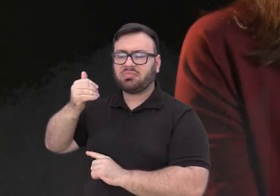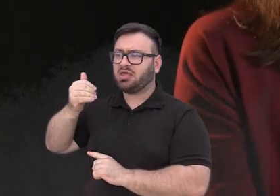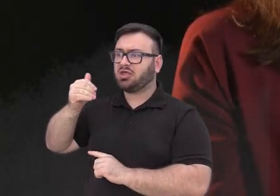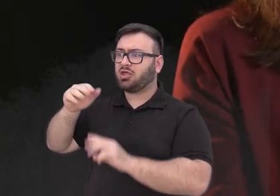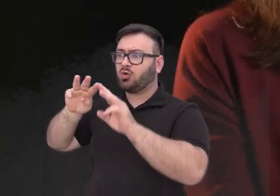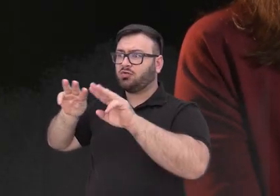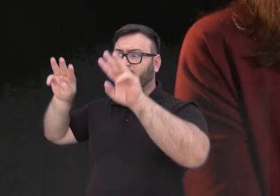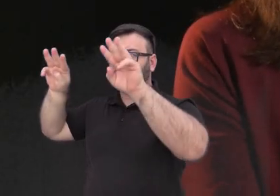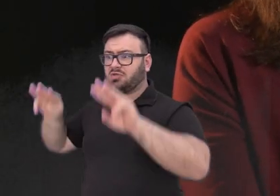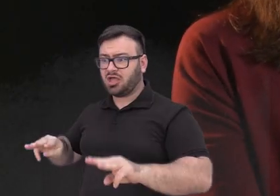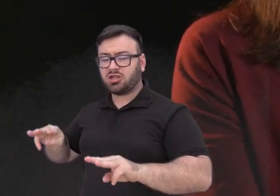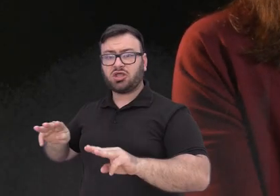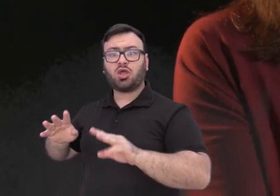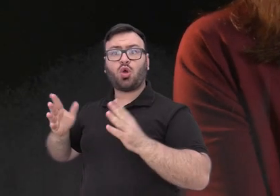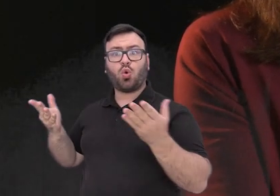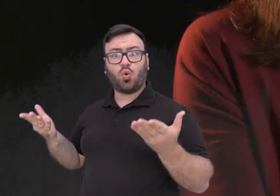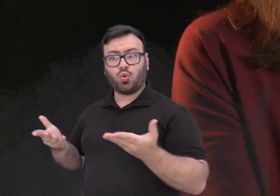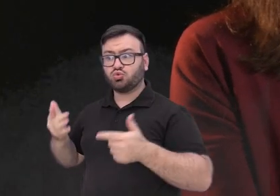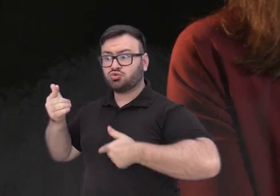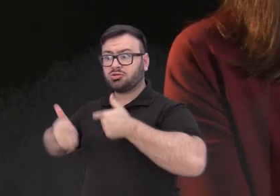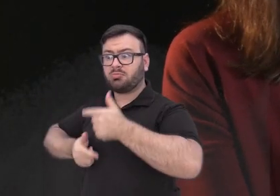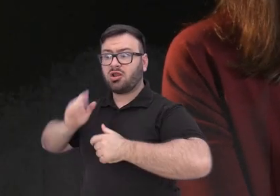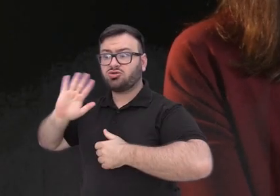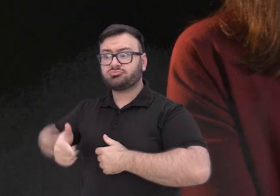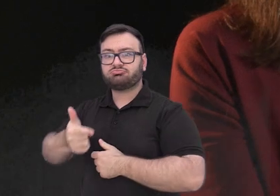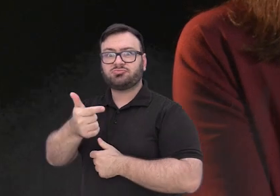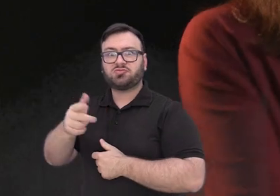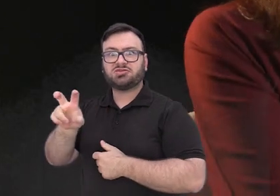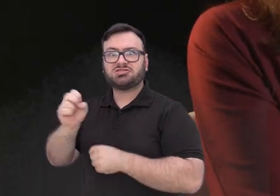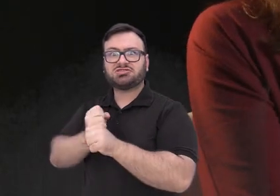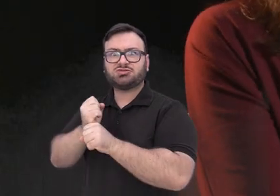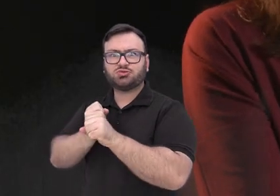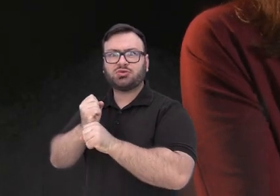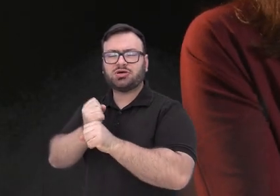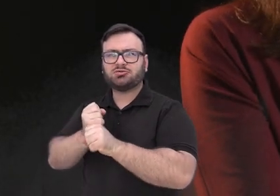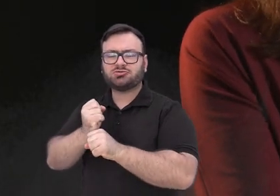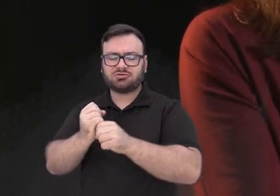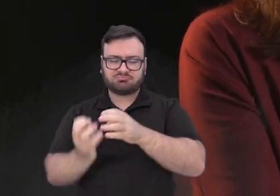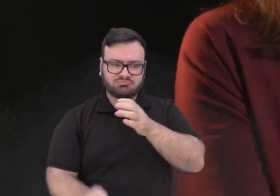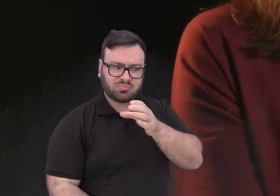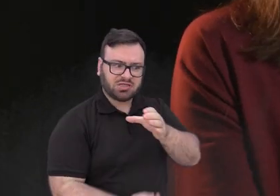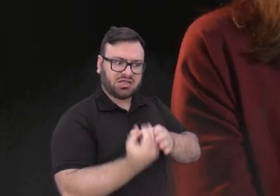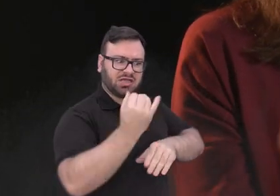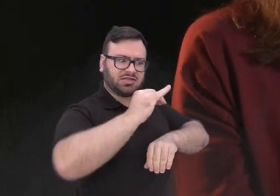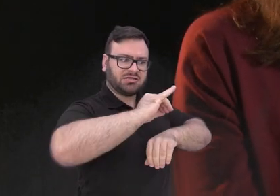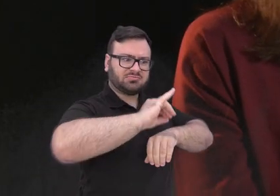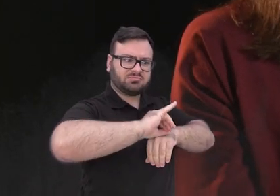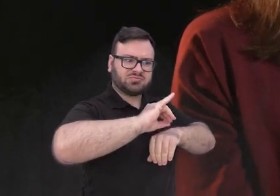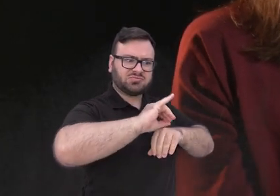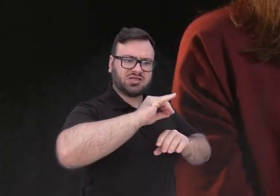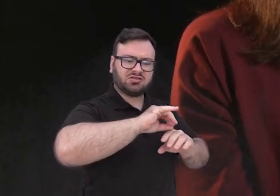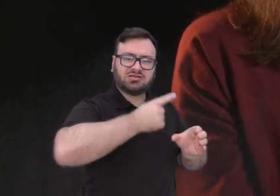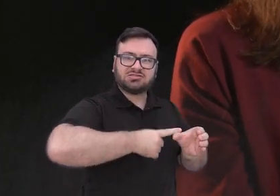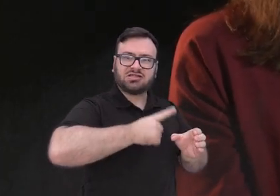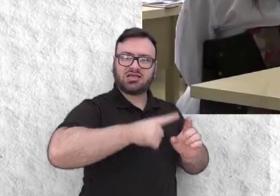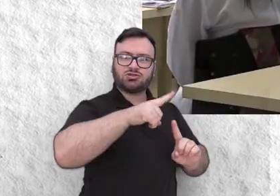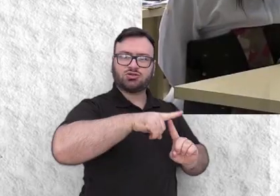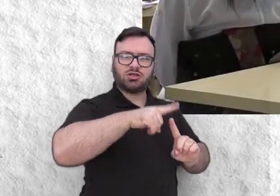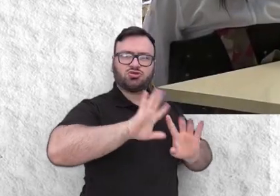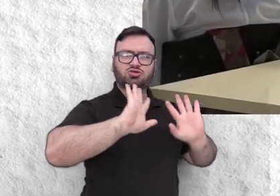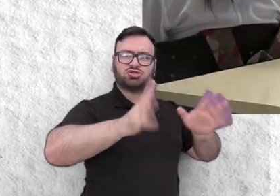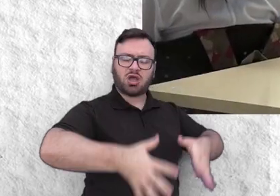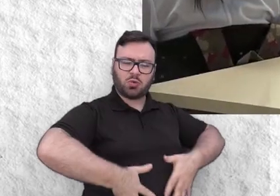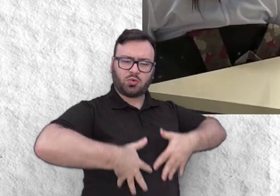universidade que eu trabalho hoje há 25 anos, iria montar um campus lá, já me encheu de orgulho.